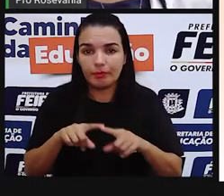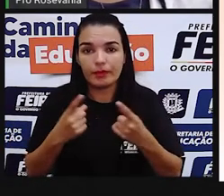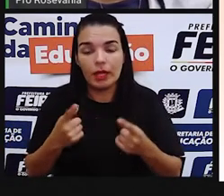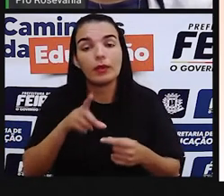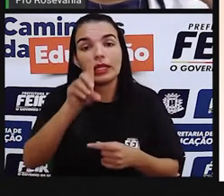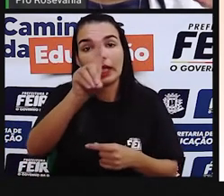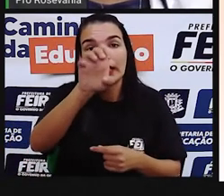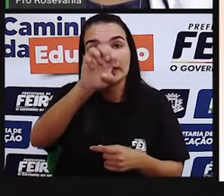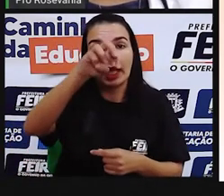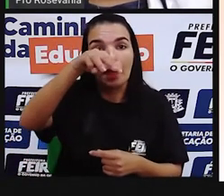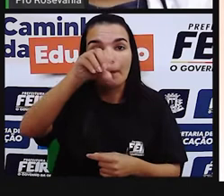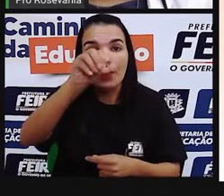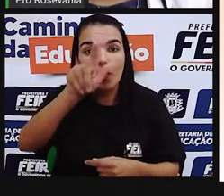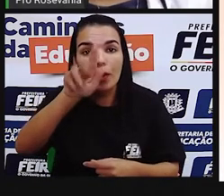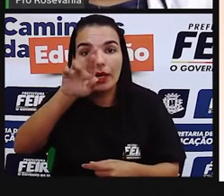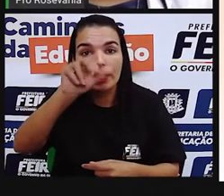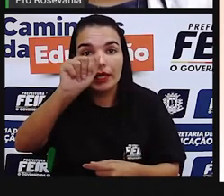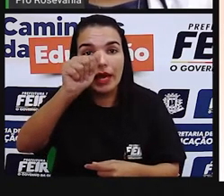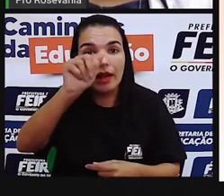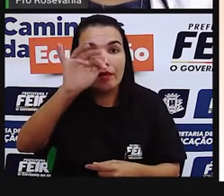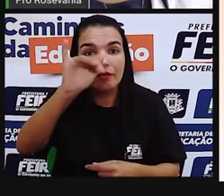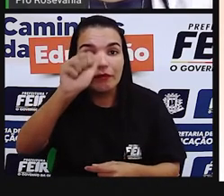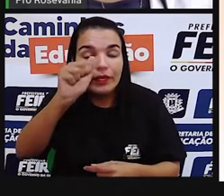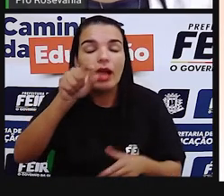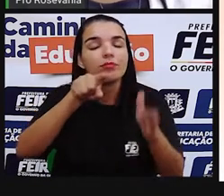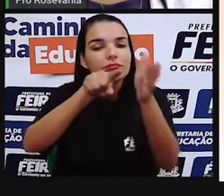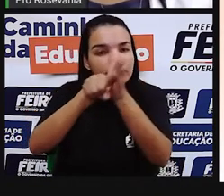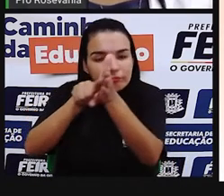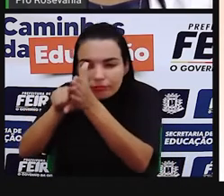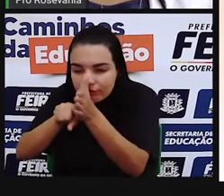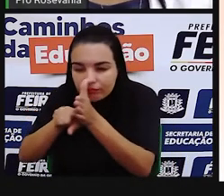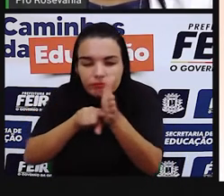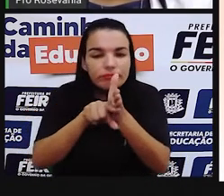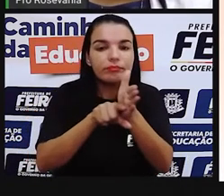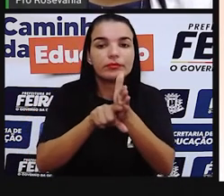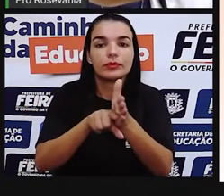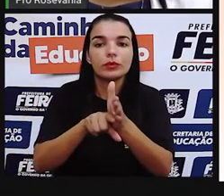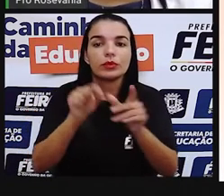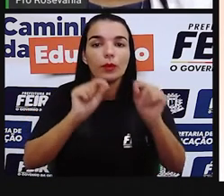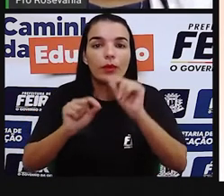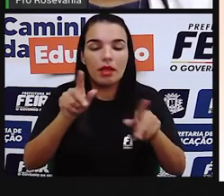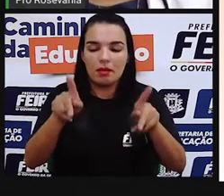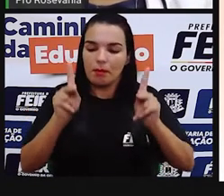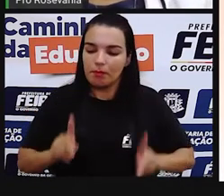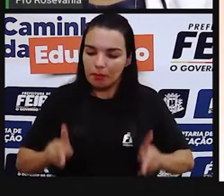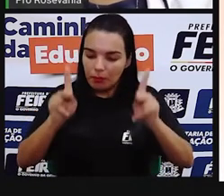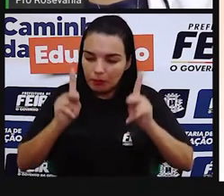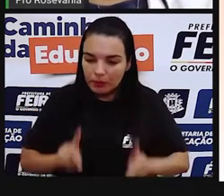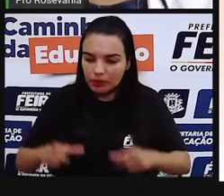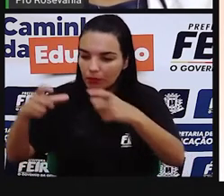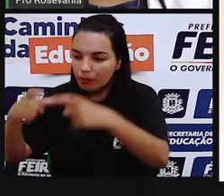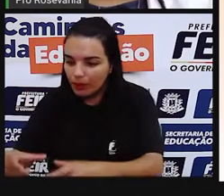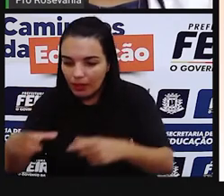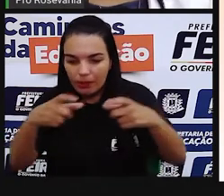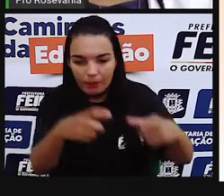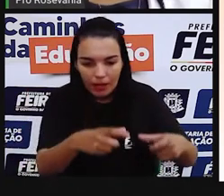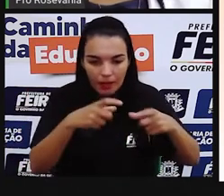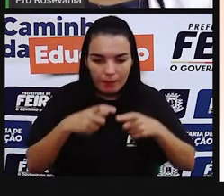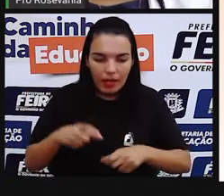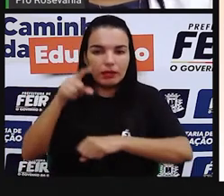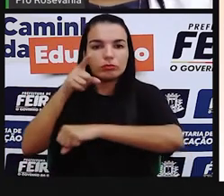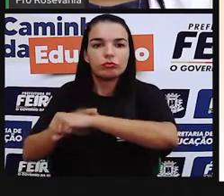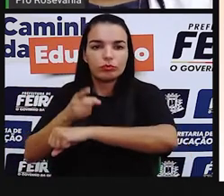de que tenha uma certa queda nas taxas de, no caso do crescimento projetativo, que é o número de população.